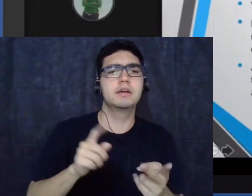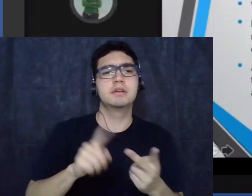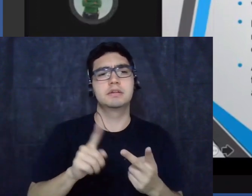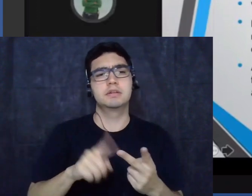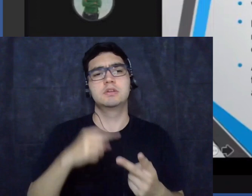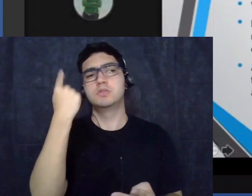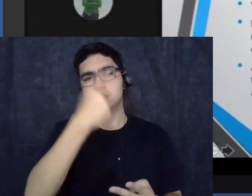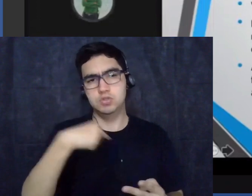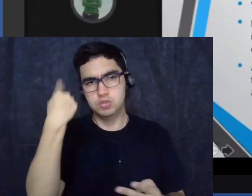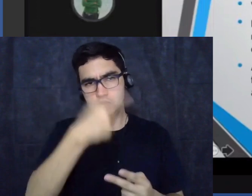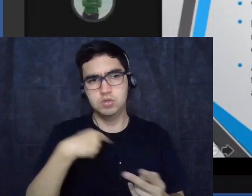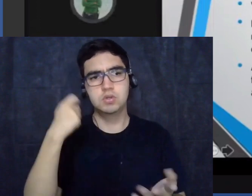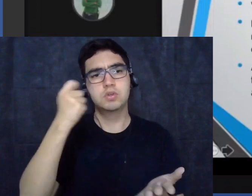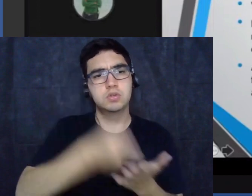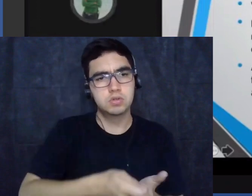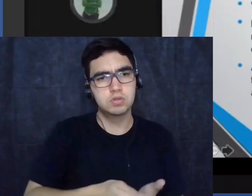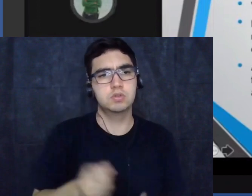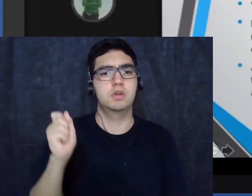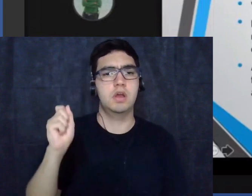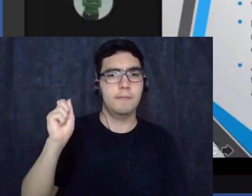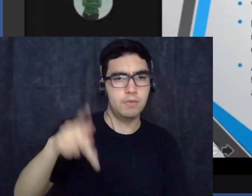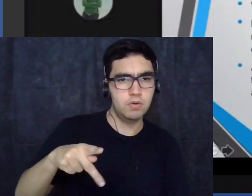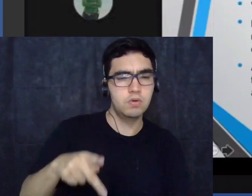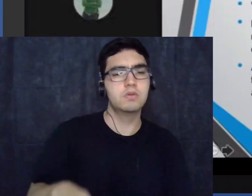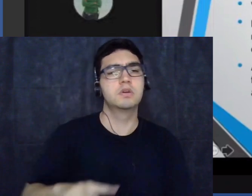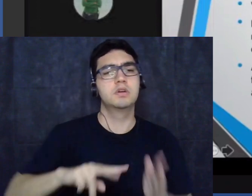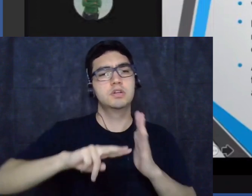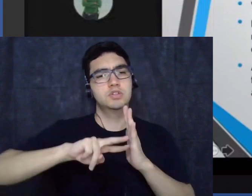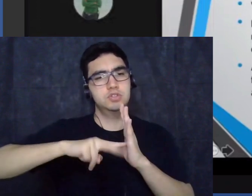descanso remunerado, sindicatos livres